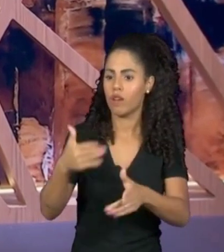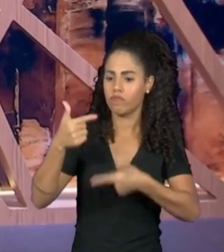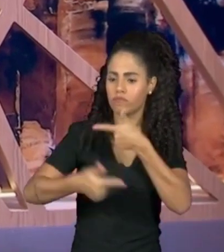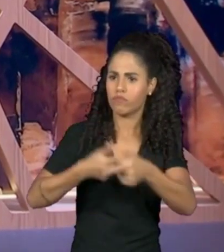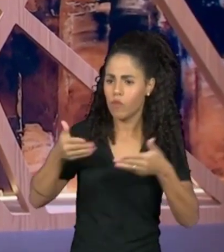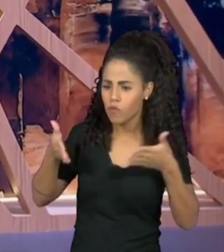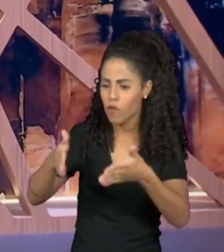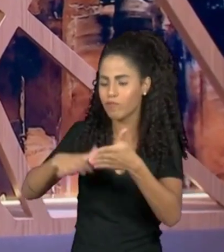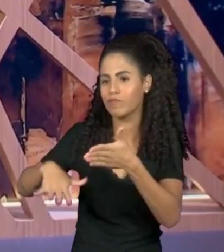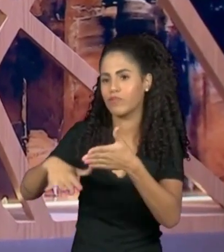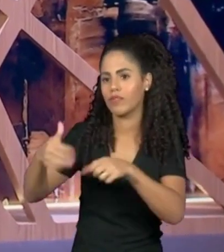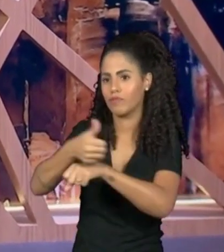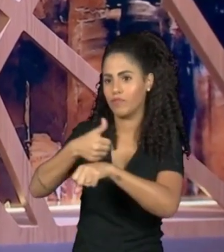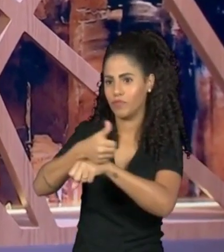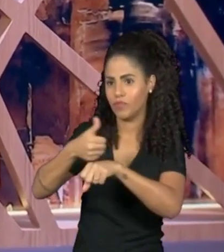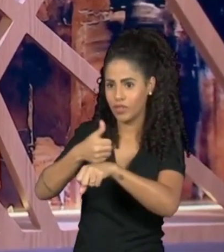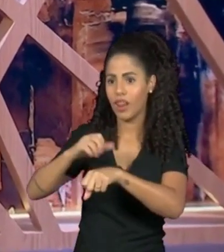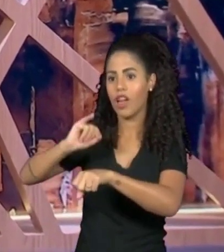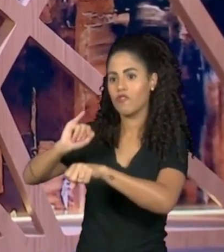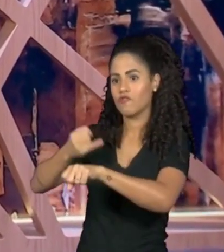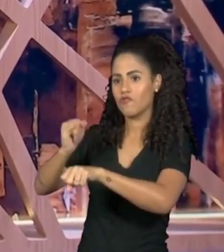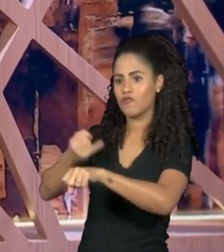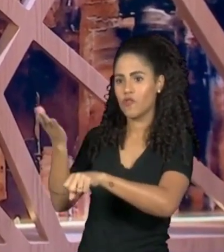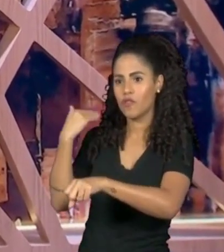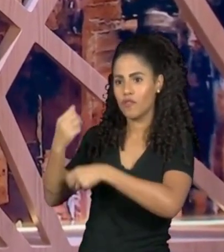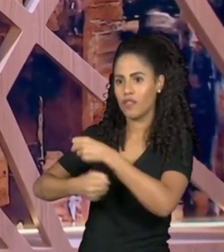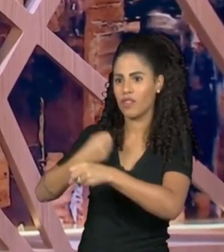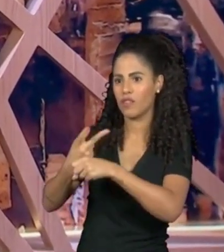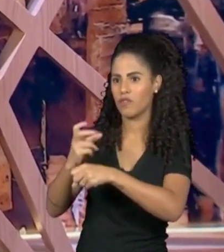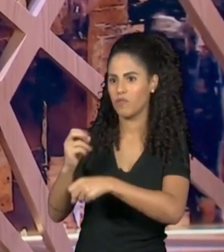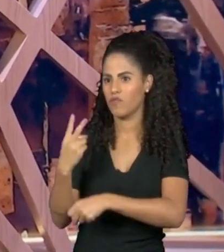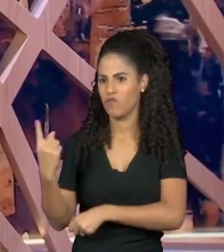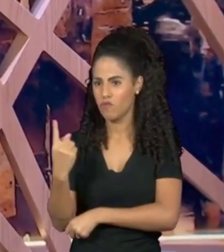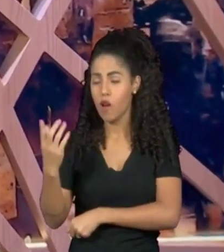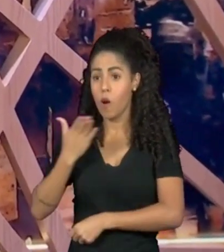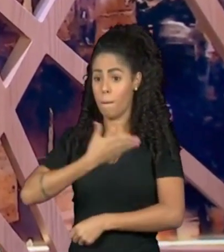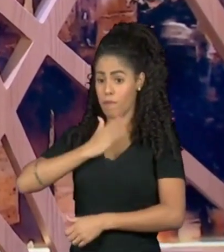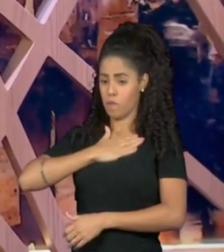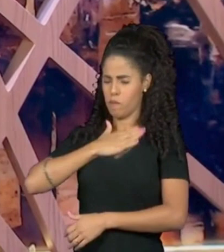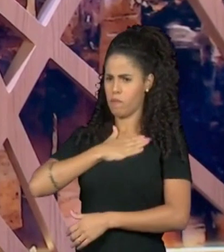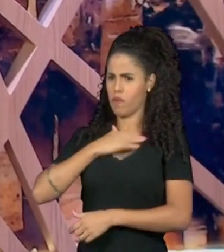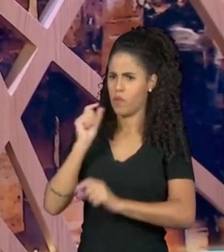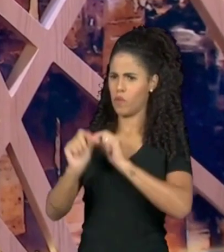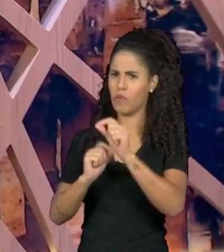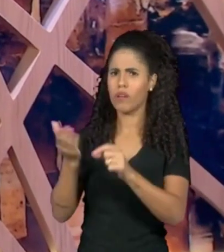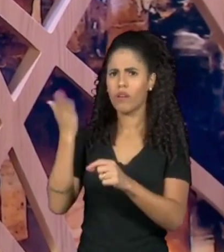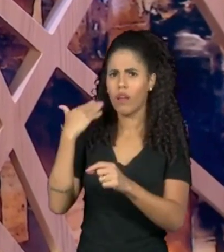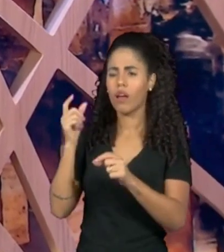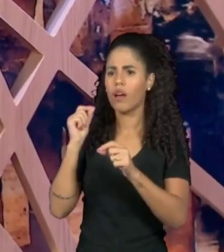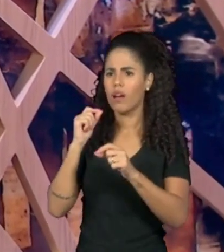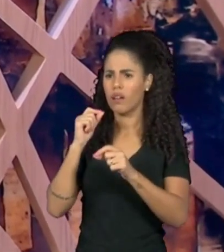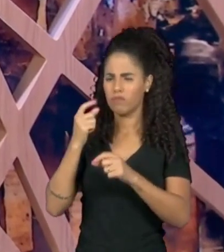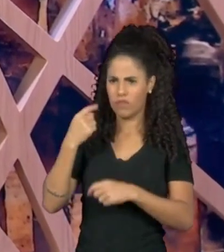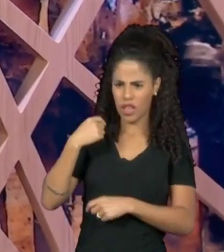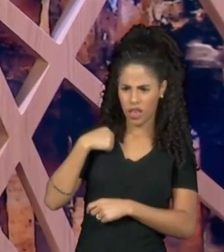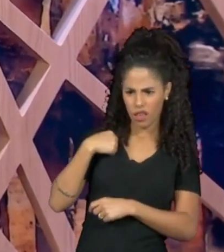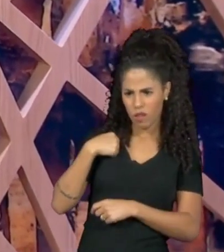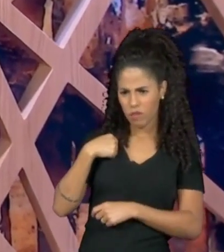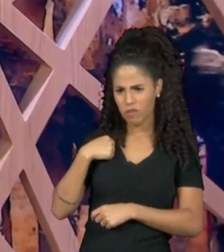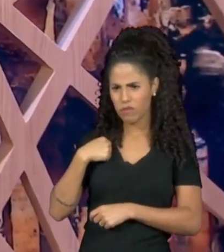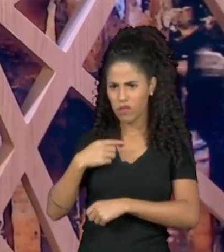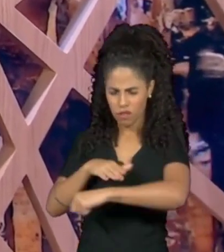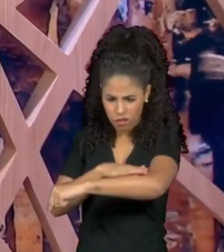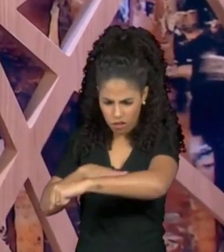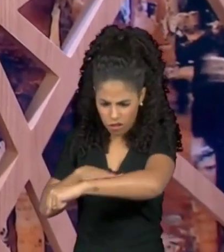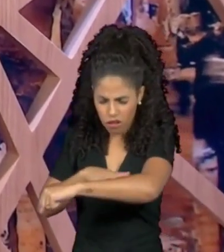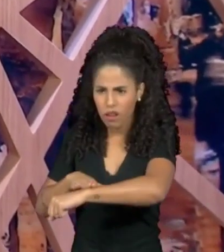Quando eu comecei em artes de Joinville, em 2001, um colega de estudo falou pra mim que homens da minha cor não fazem sucesso em artes.